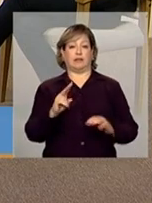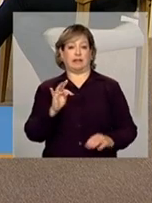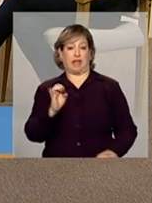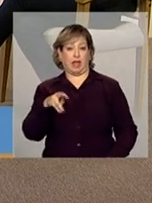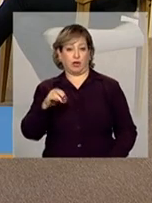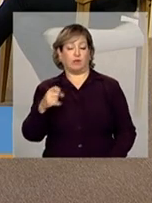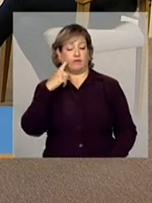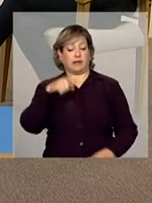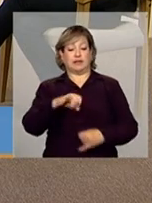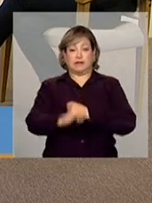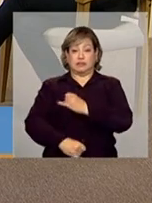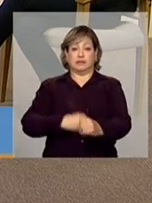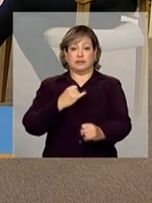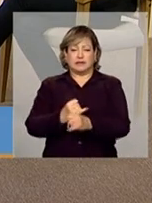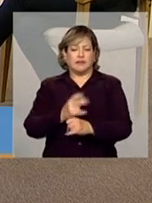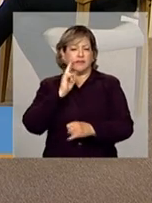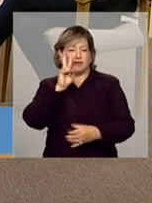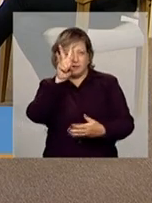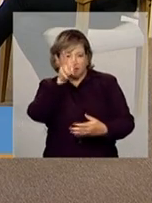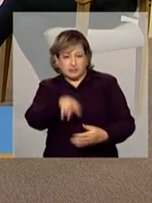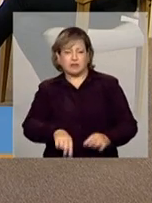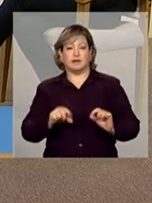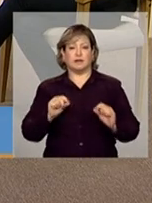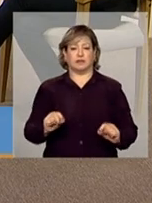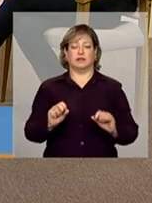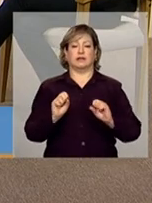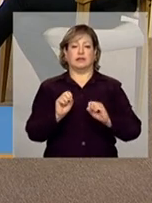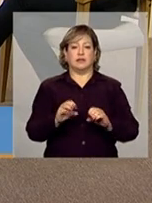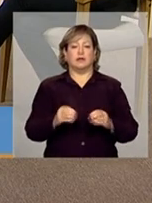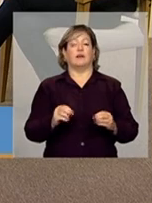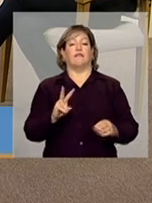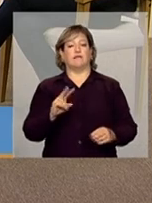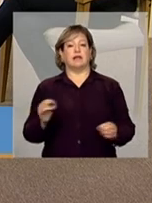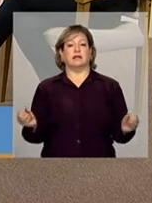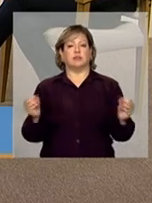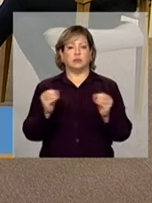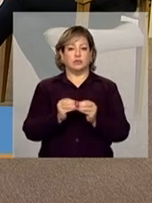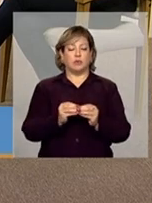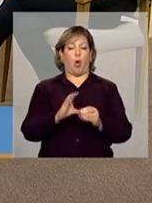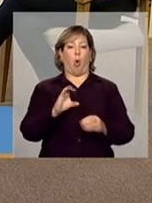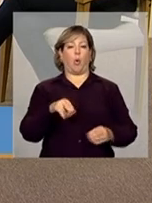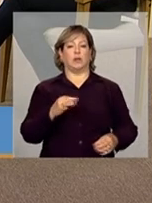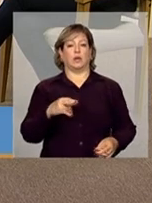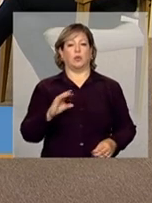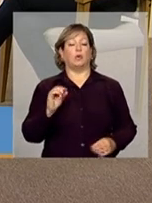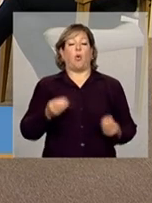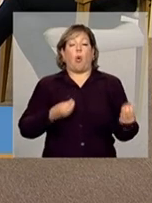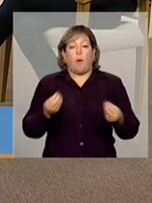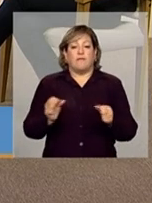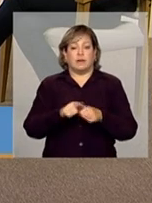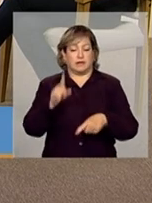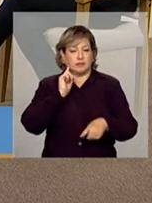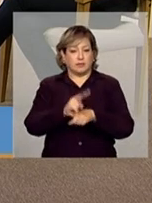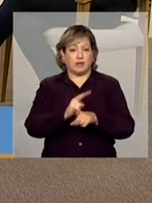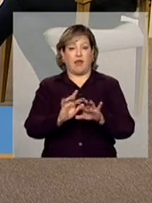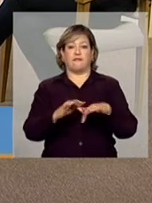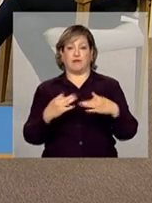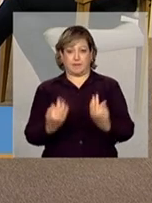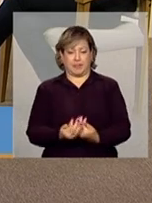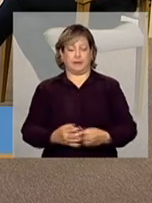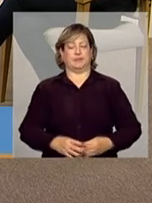ler essas orientações, que elas com certeza vão agregar muito mais conteúdo para esse atendimento e esse acompanhamento às famílias.